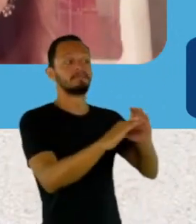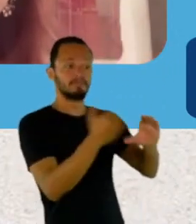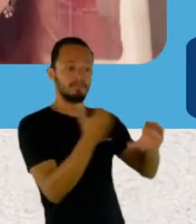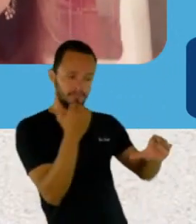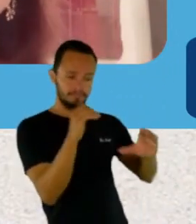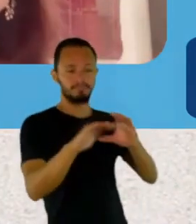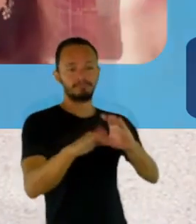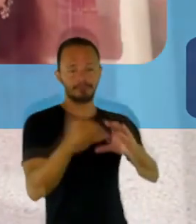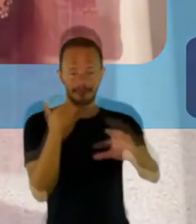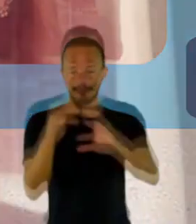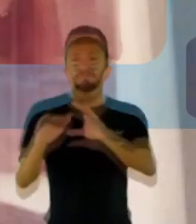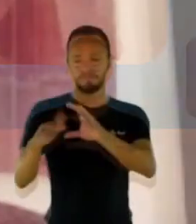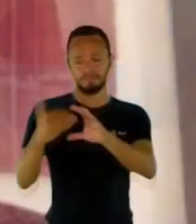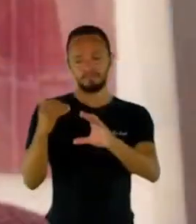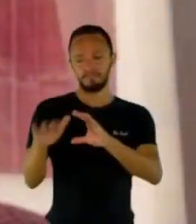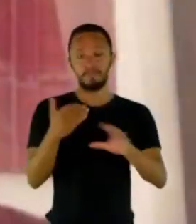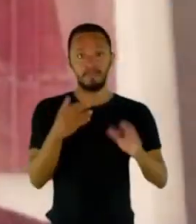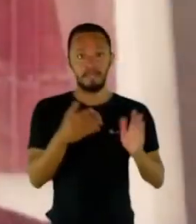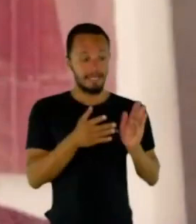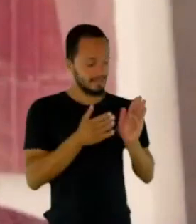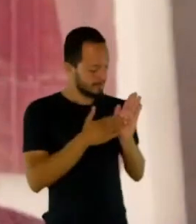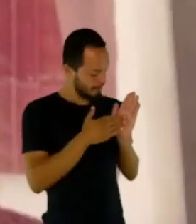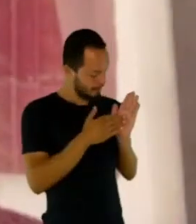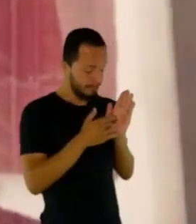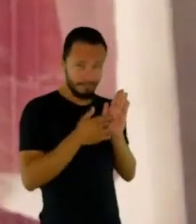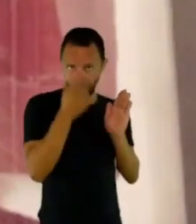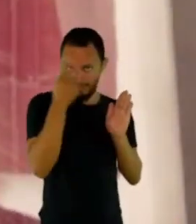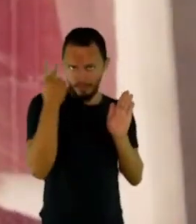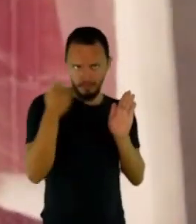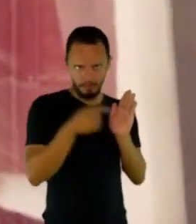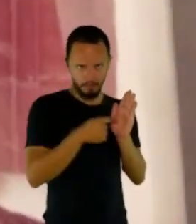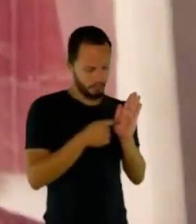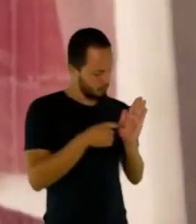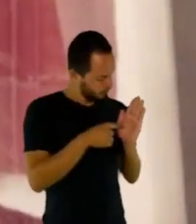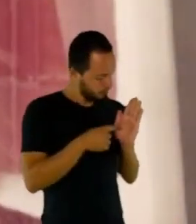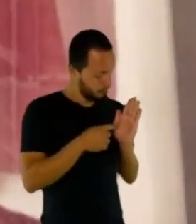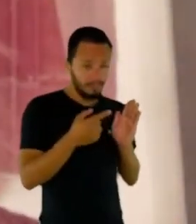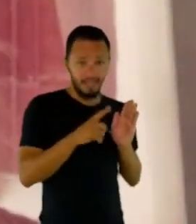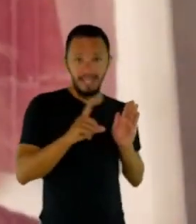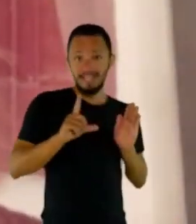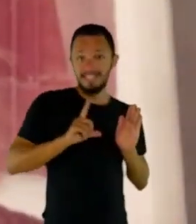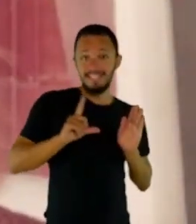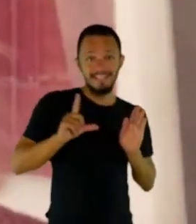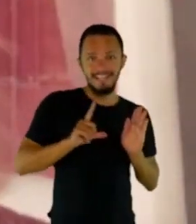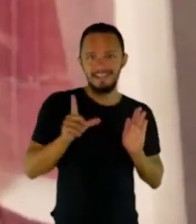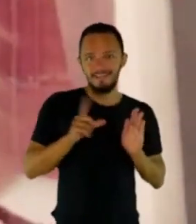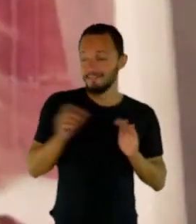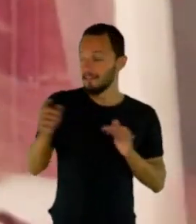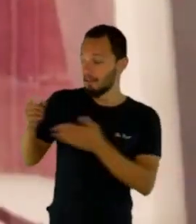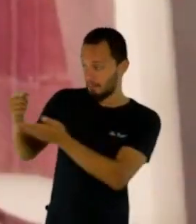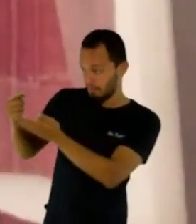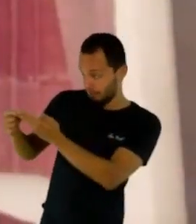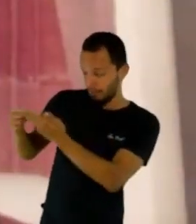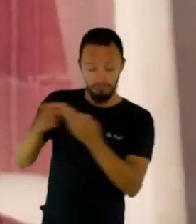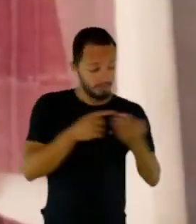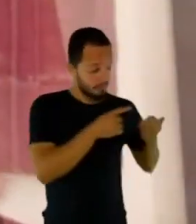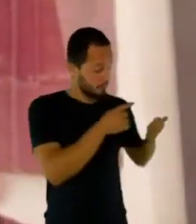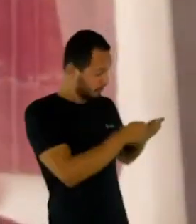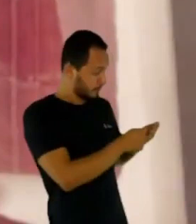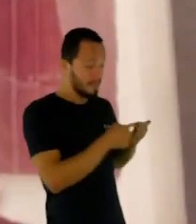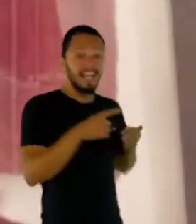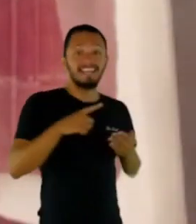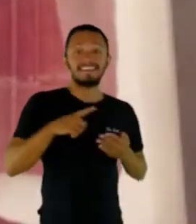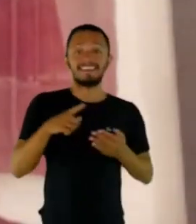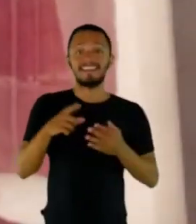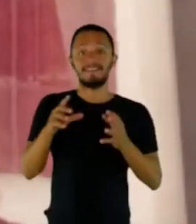Salão do Ramiro. A gente teve quatro sessões, eu acho, de maquiagem, cabelo e foto. E, além das fotos, a